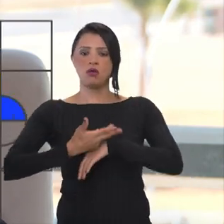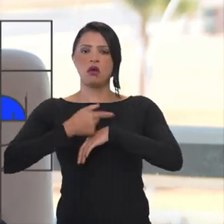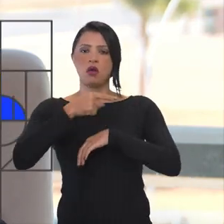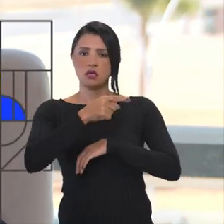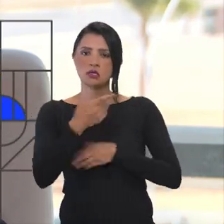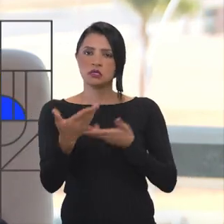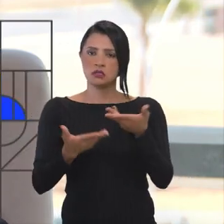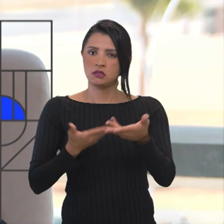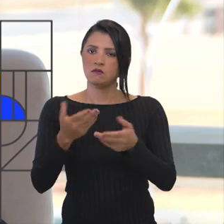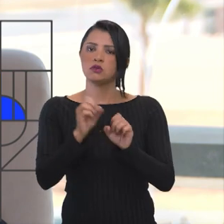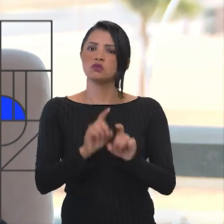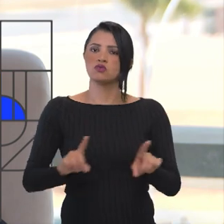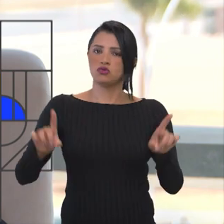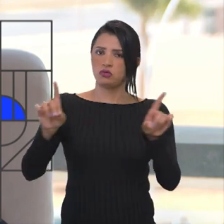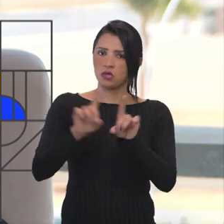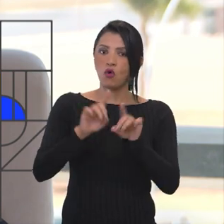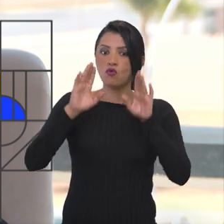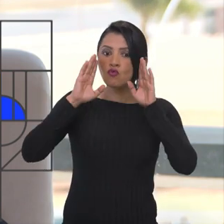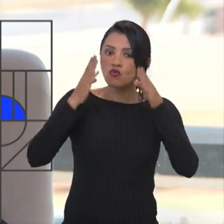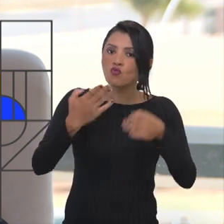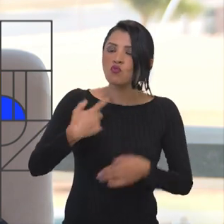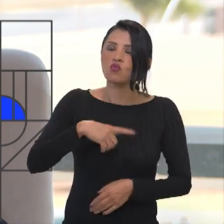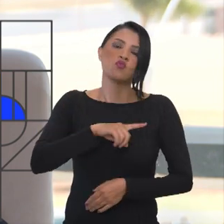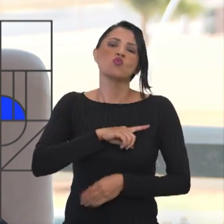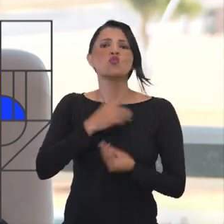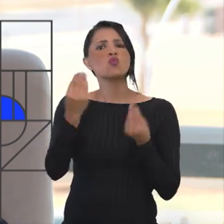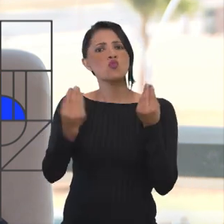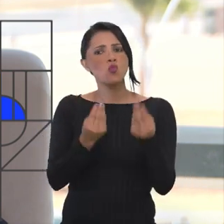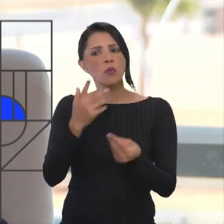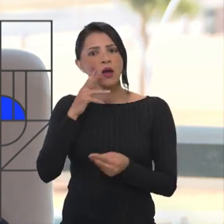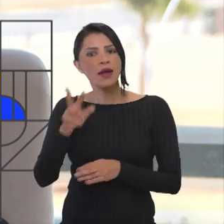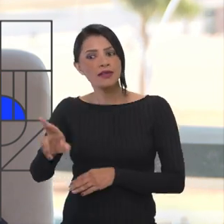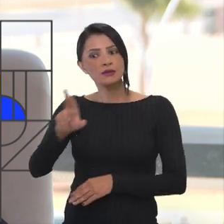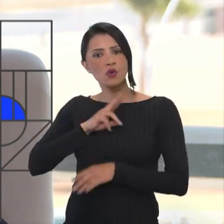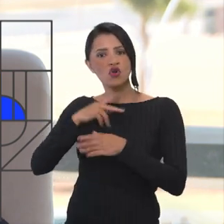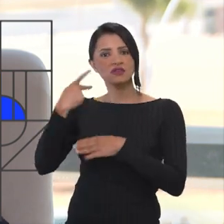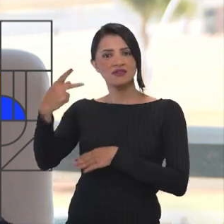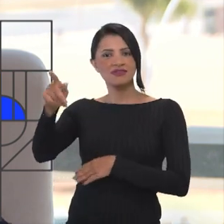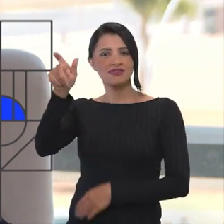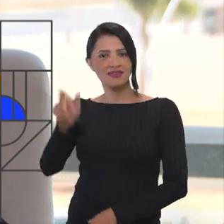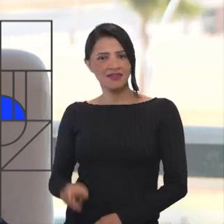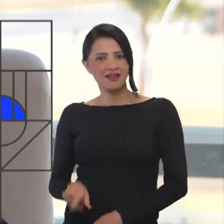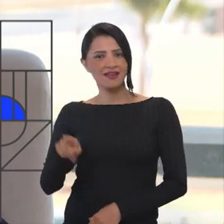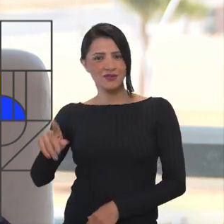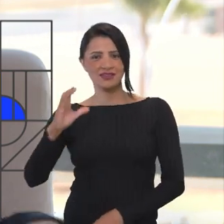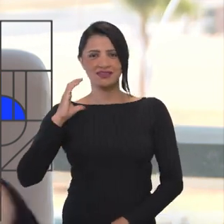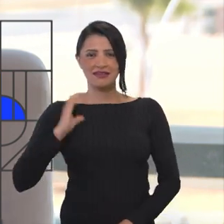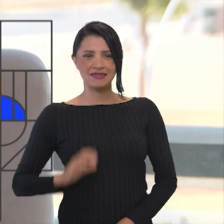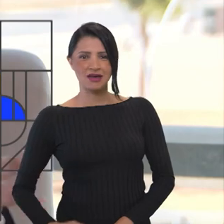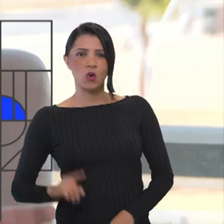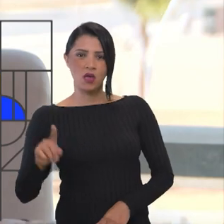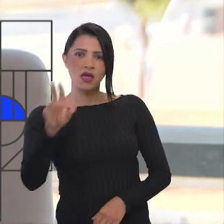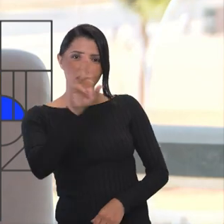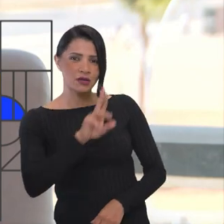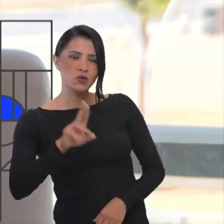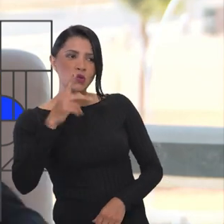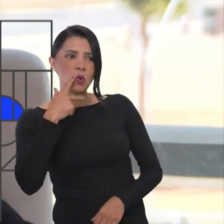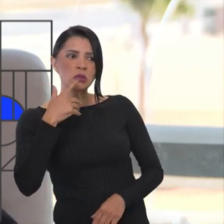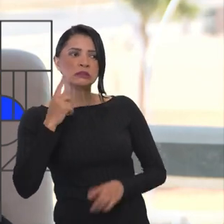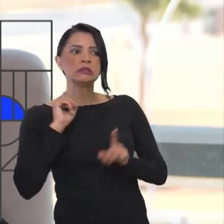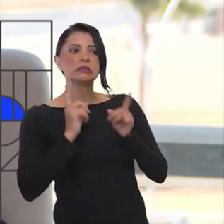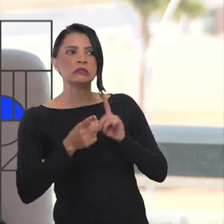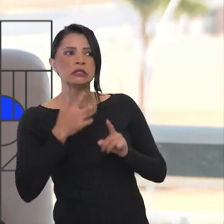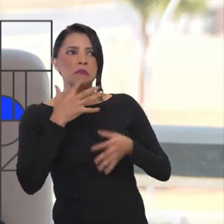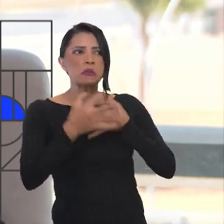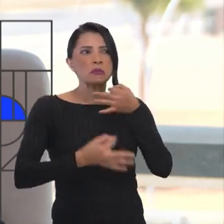digitais. Esse tem sido o nosso foco agora. Como é que a gente, olhando a resposta que o cidadão dá, o que ele questiona, ele como usuário daquele serviço,